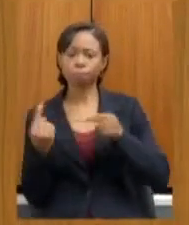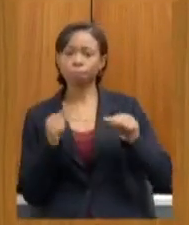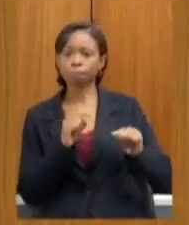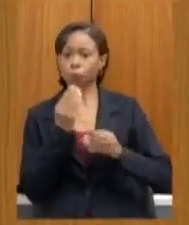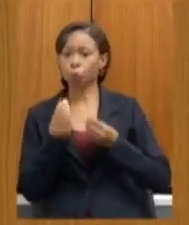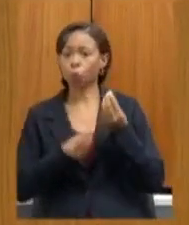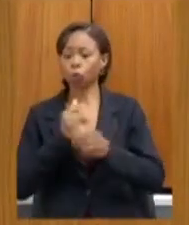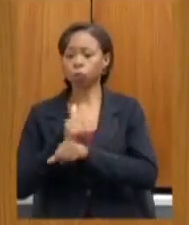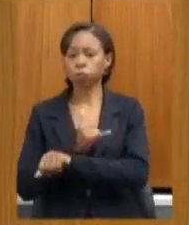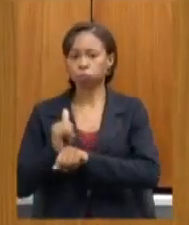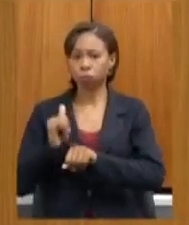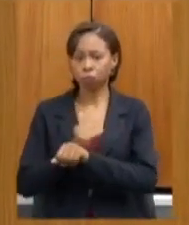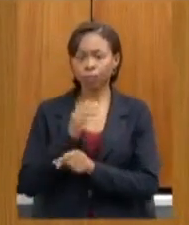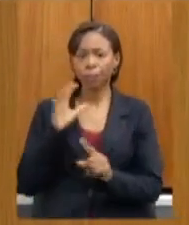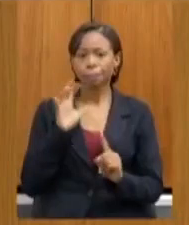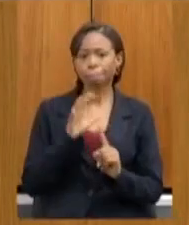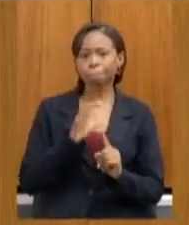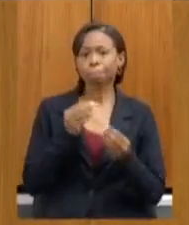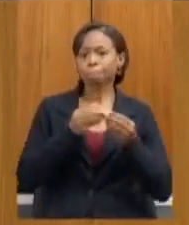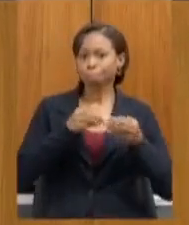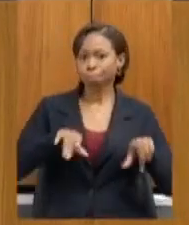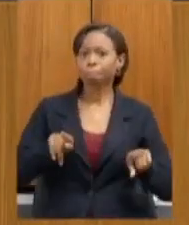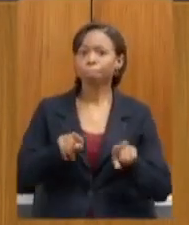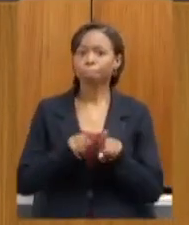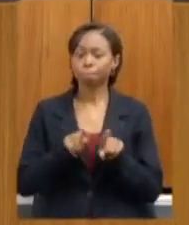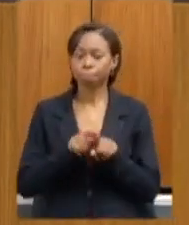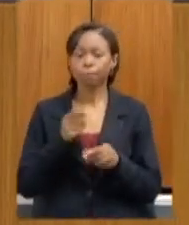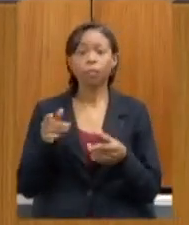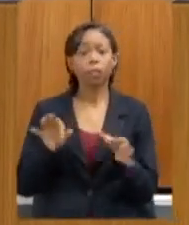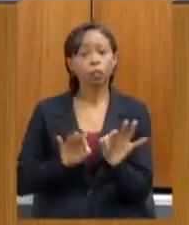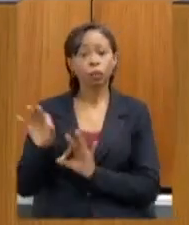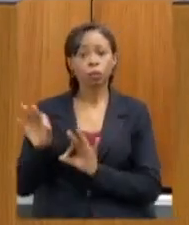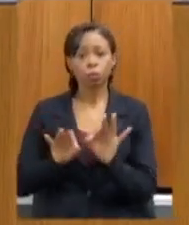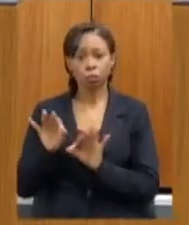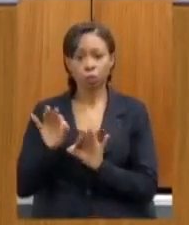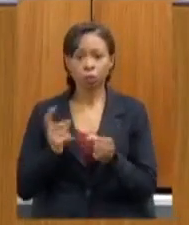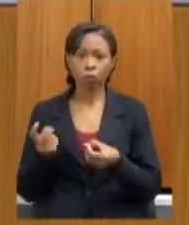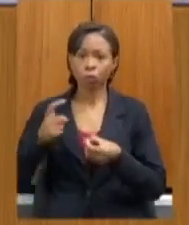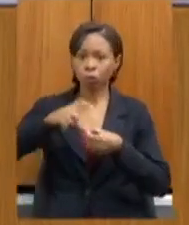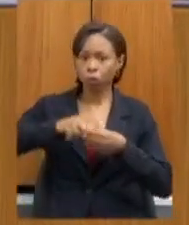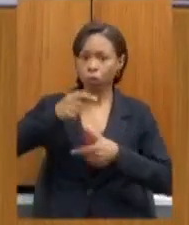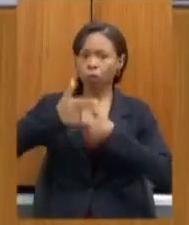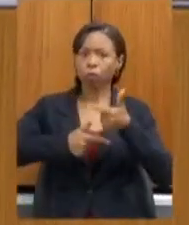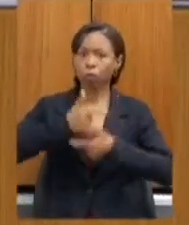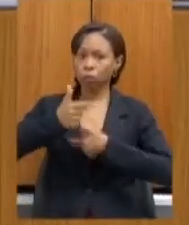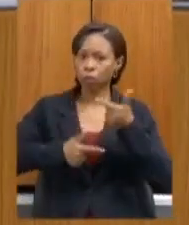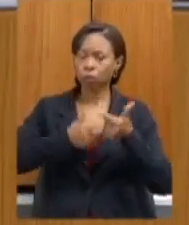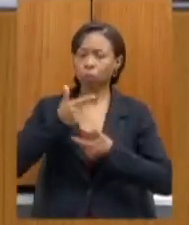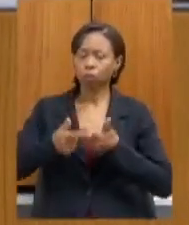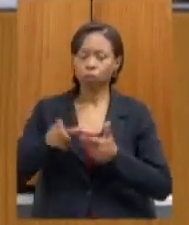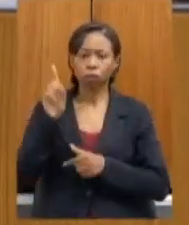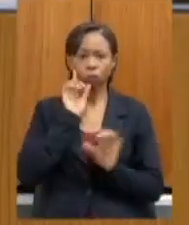e de seus impactos, bem como sobre o planejamento para retomar as atividades rotineiras.